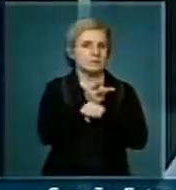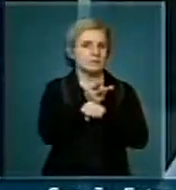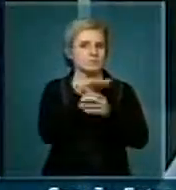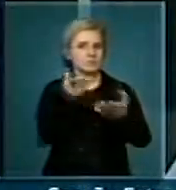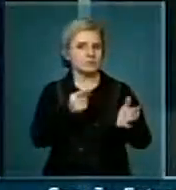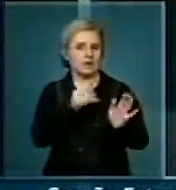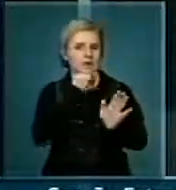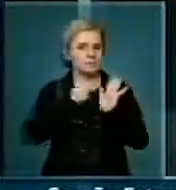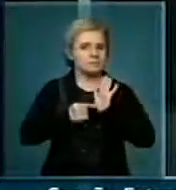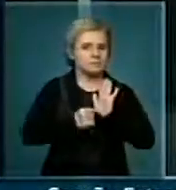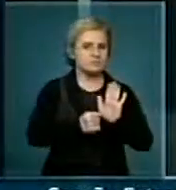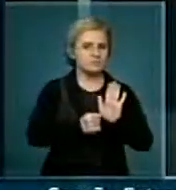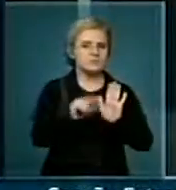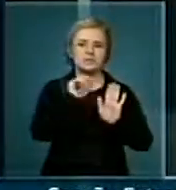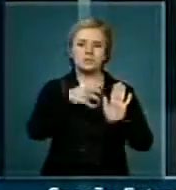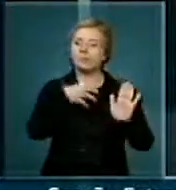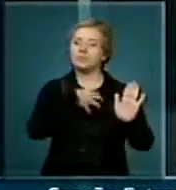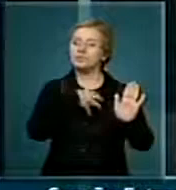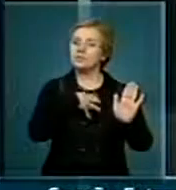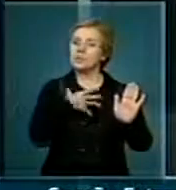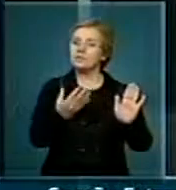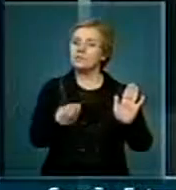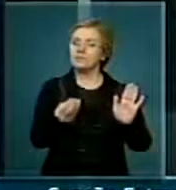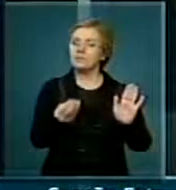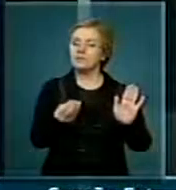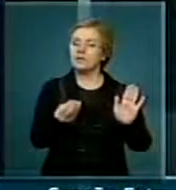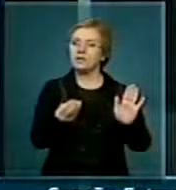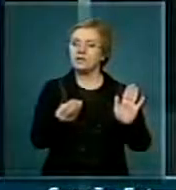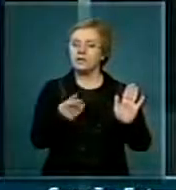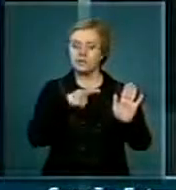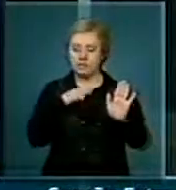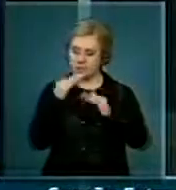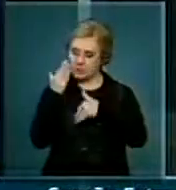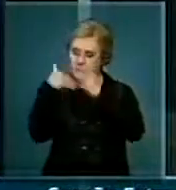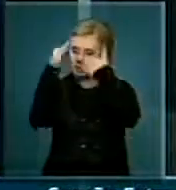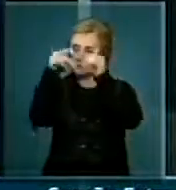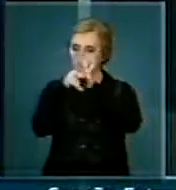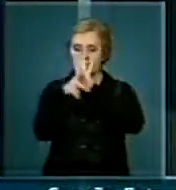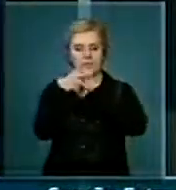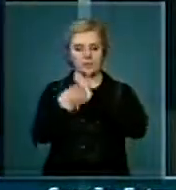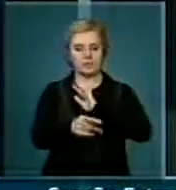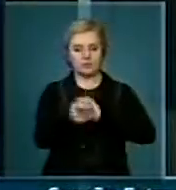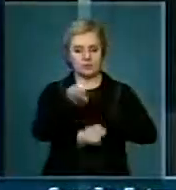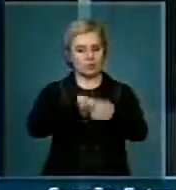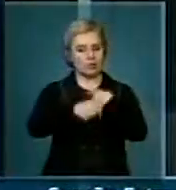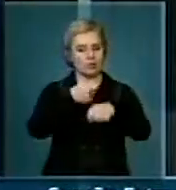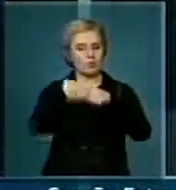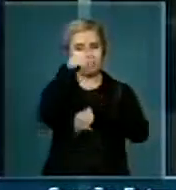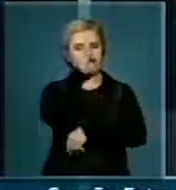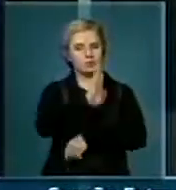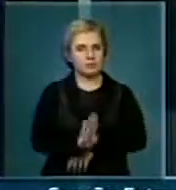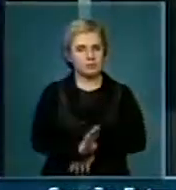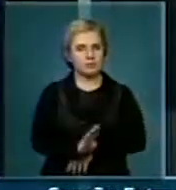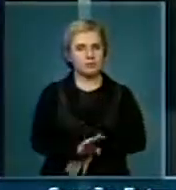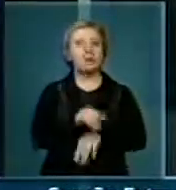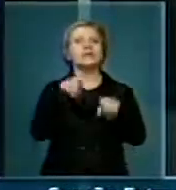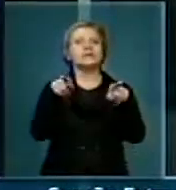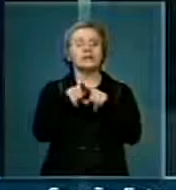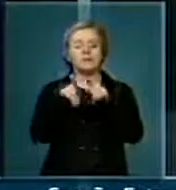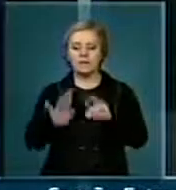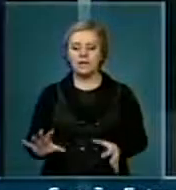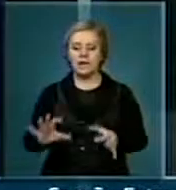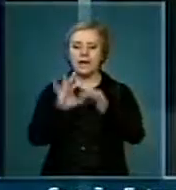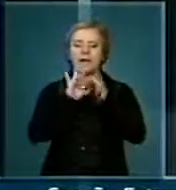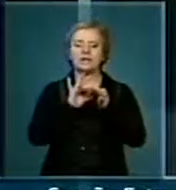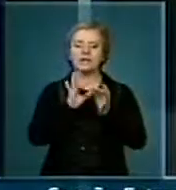tipo de exemplo uma forma de estarmos, não apenas desenvolvendo a nossa economia, mais dano, agregando tecnologia.